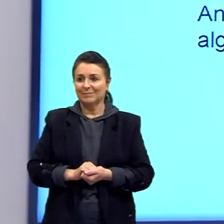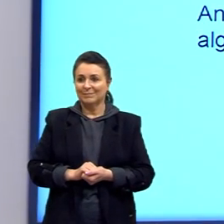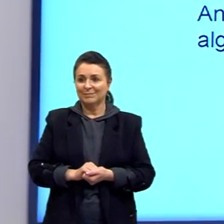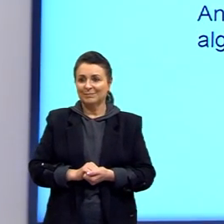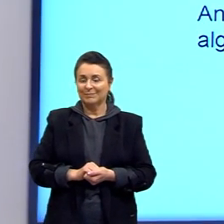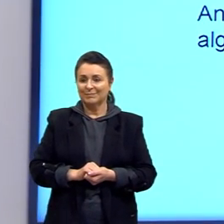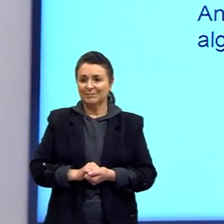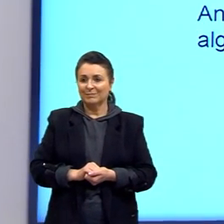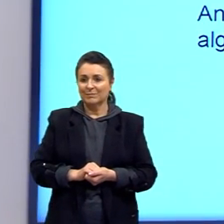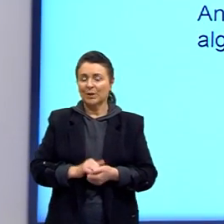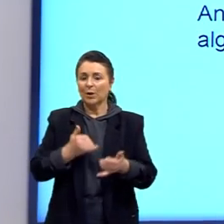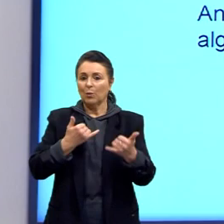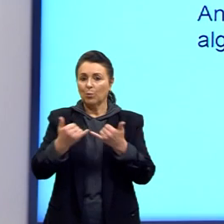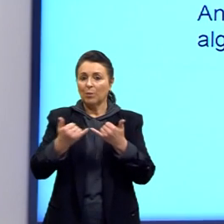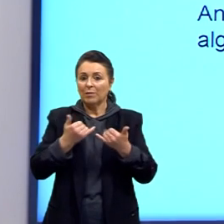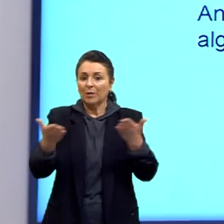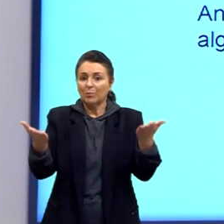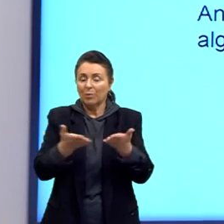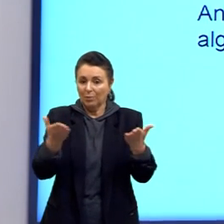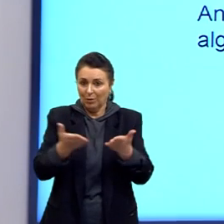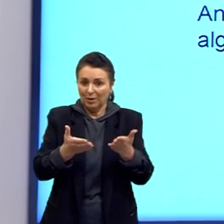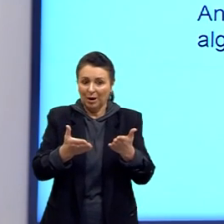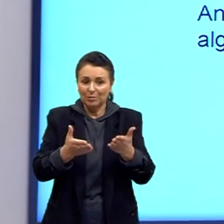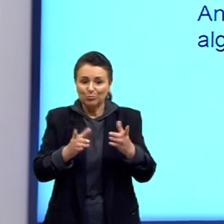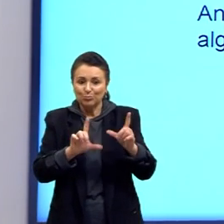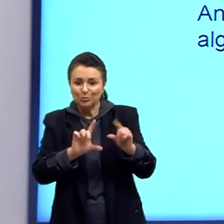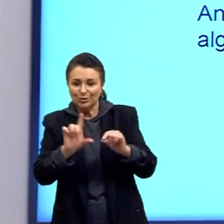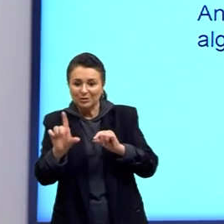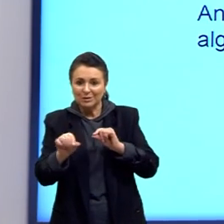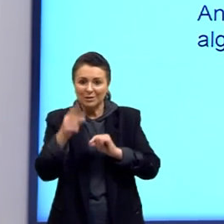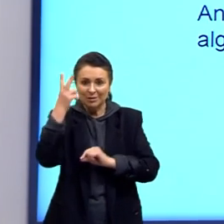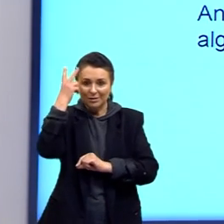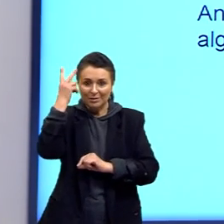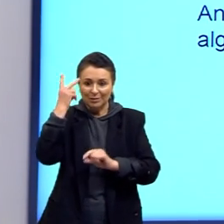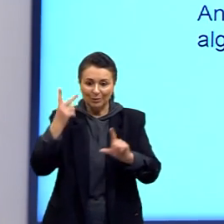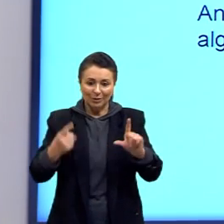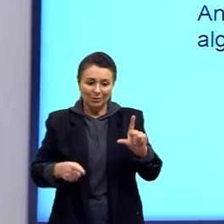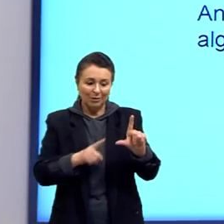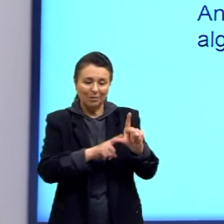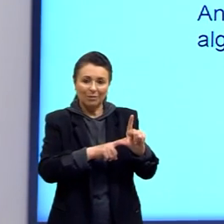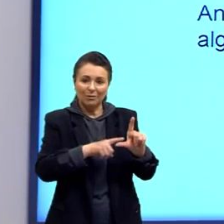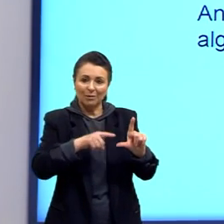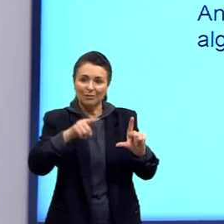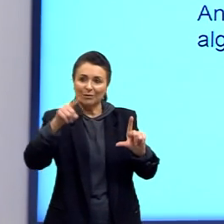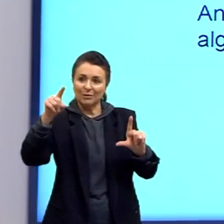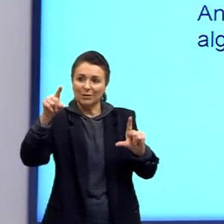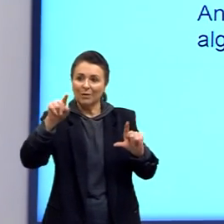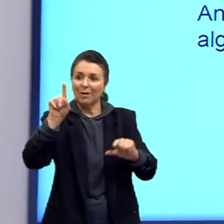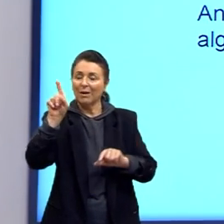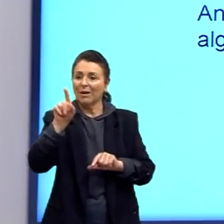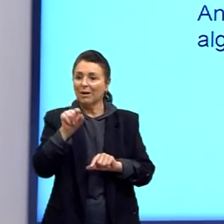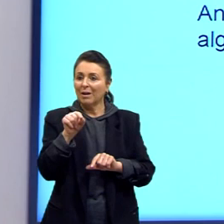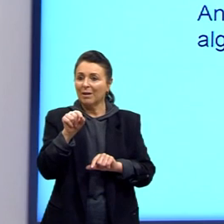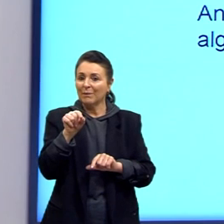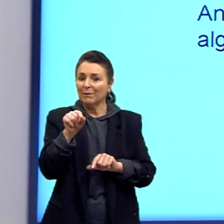Um exemplo atual de seleção natural, na evolução, é, então,